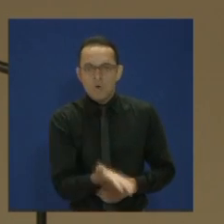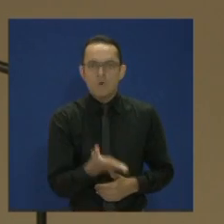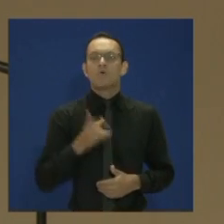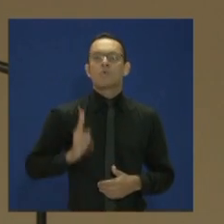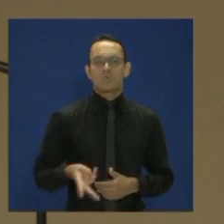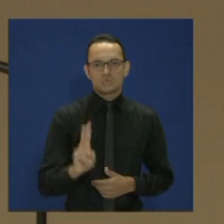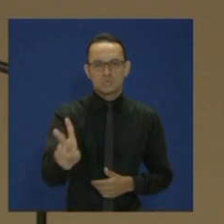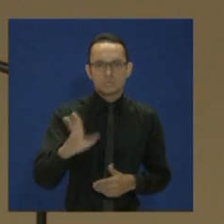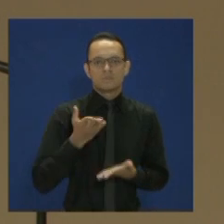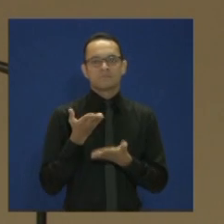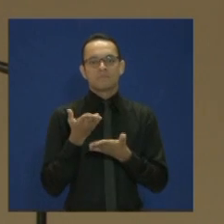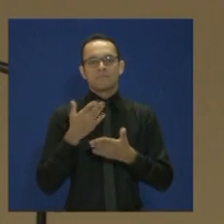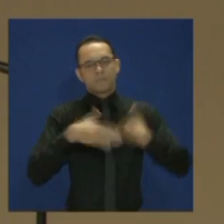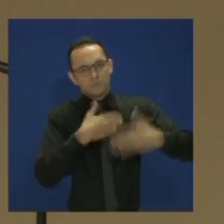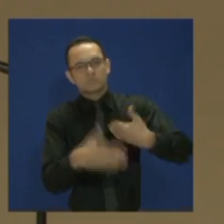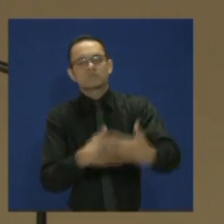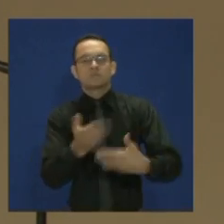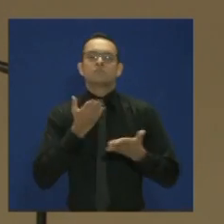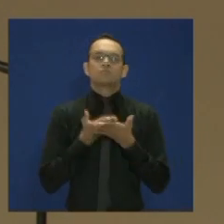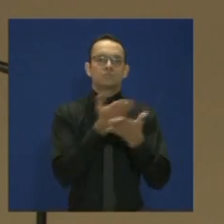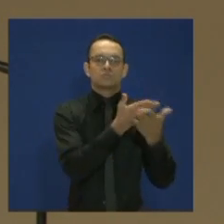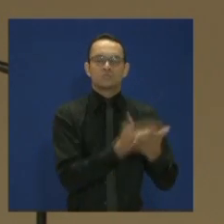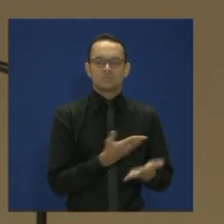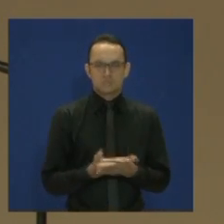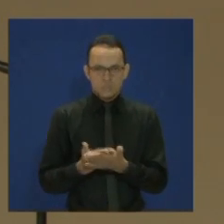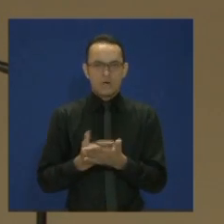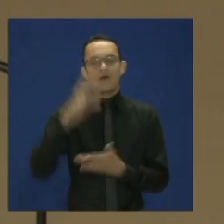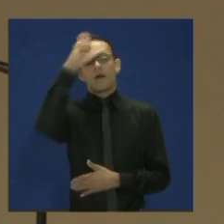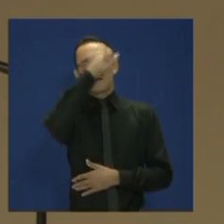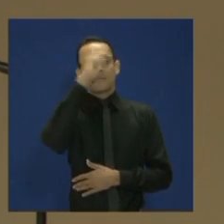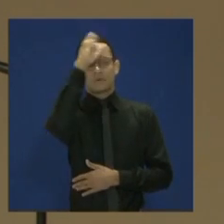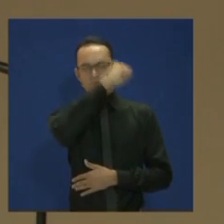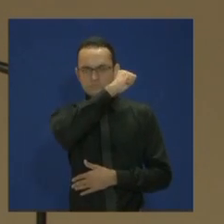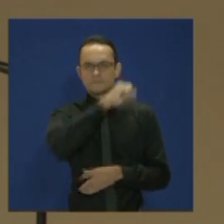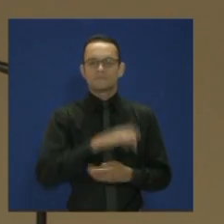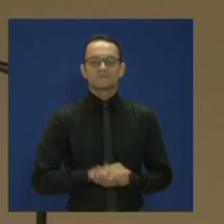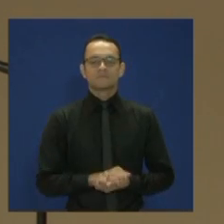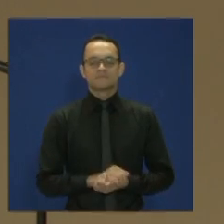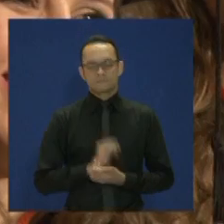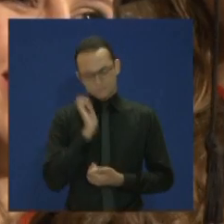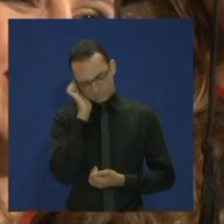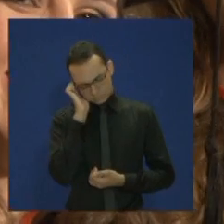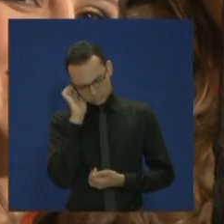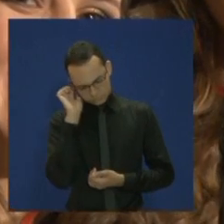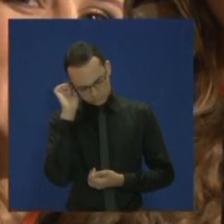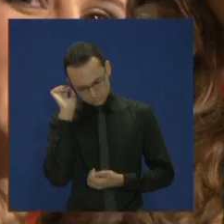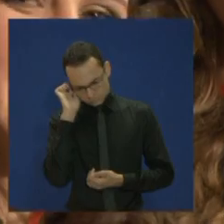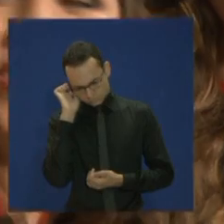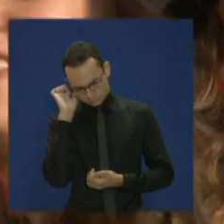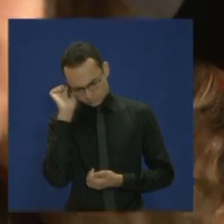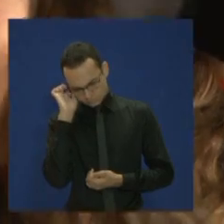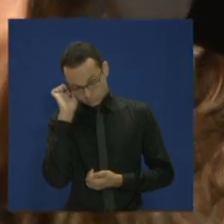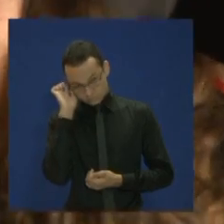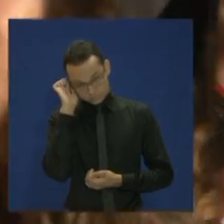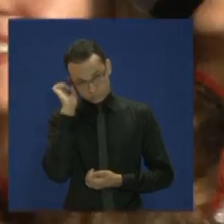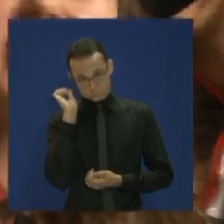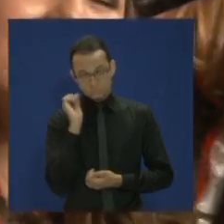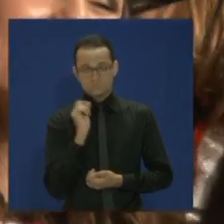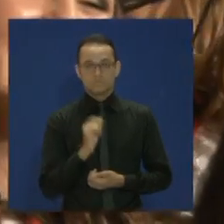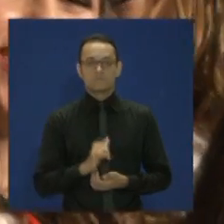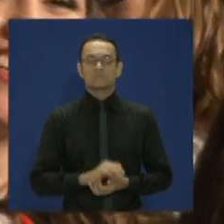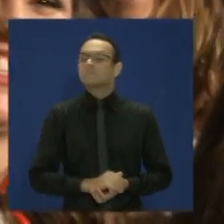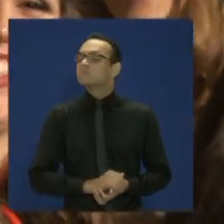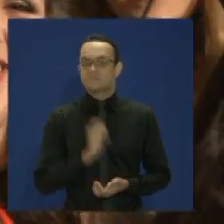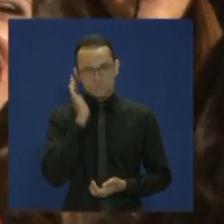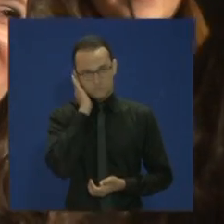de estudo e aprendizagem. Para outros serão abertas as portas de uma carreira acadêmica, de uma formação em nível